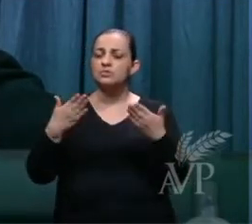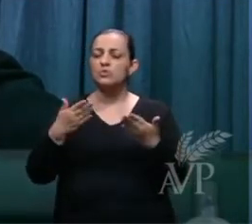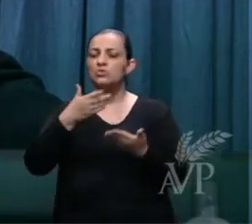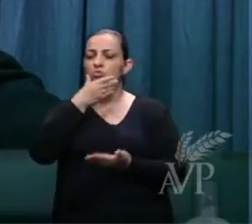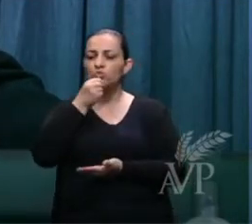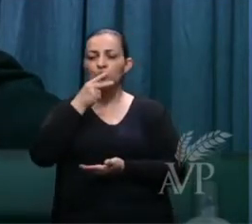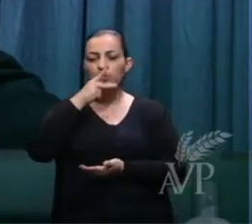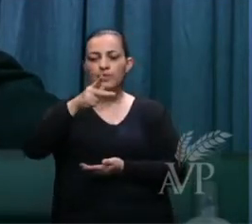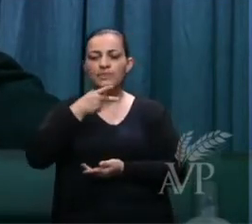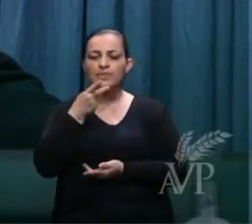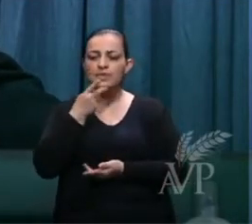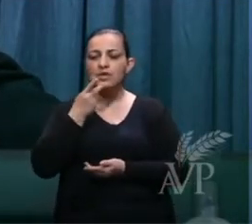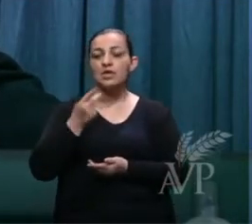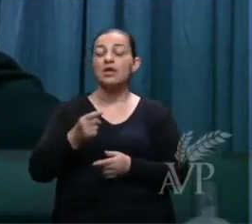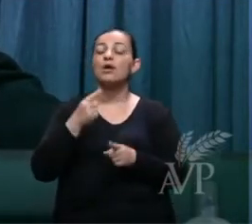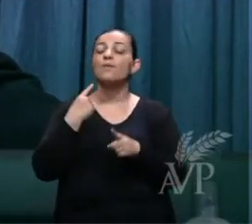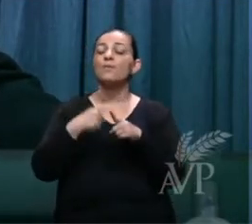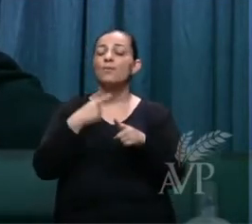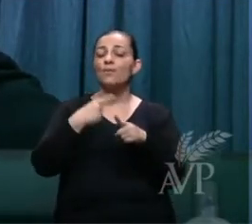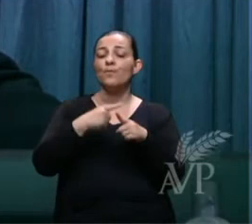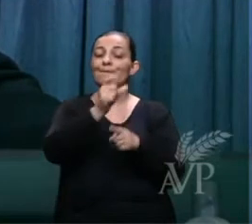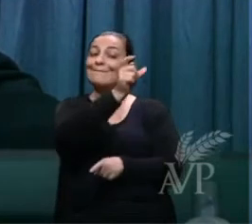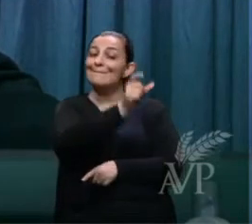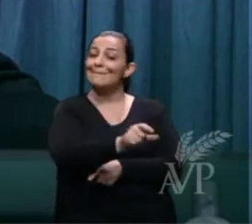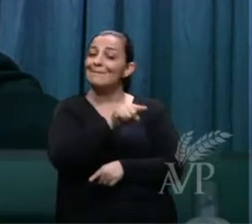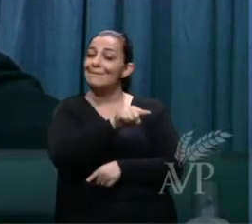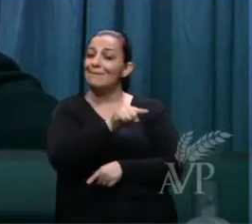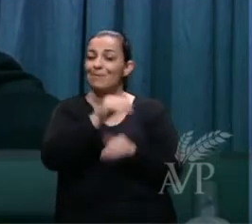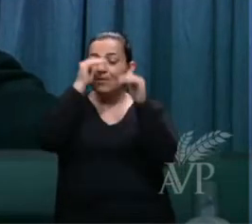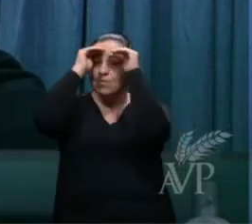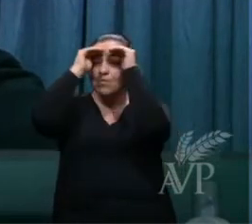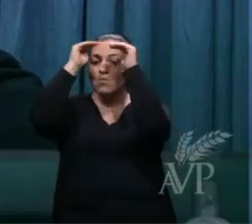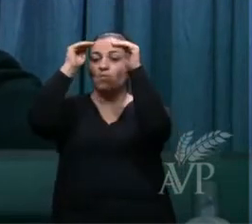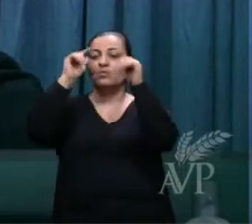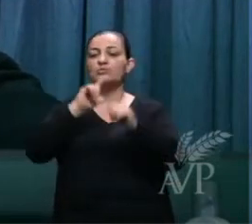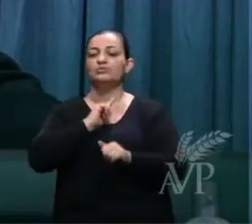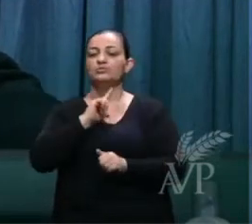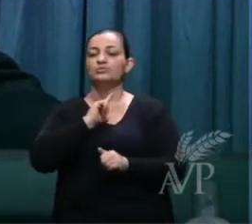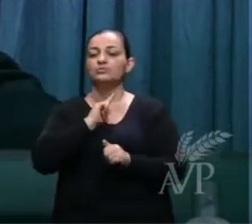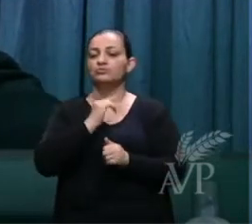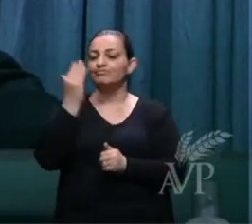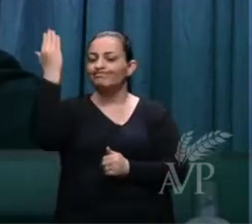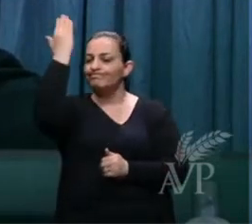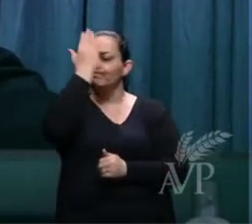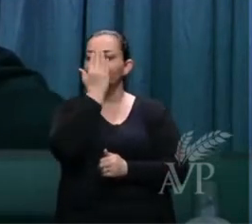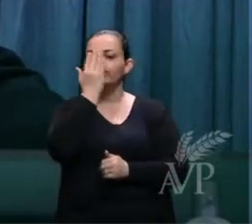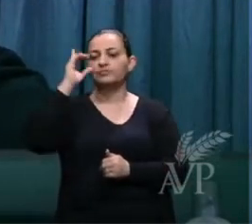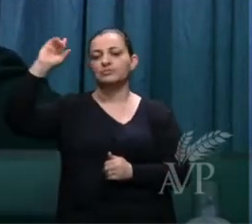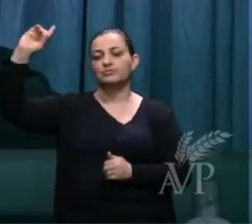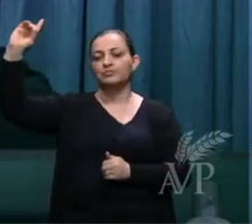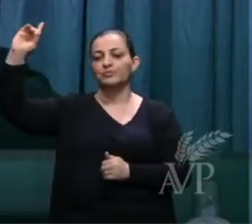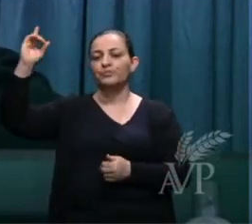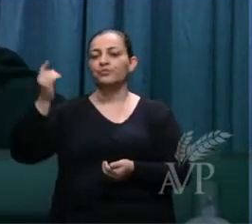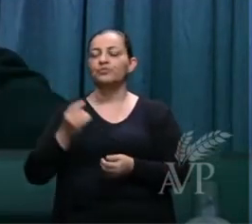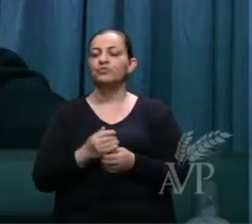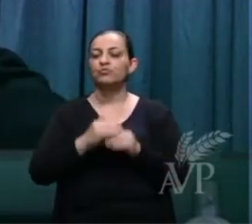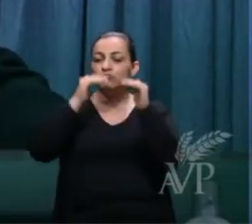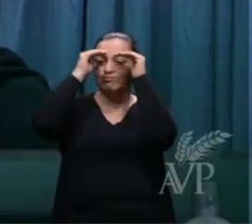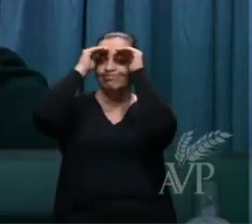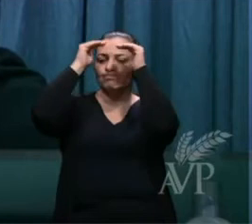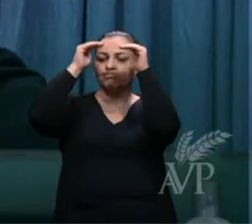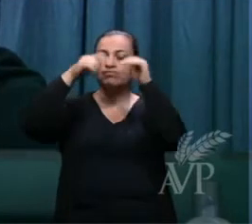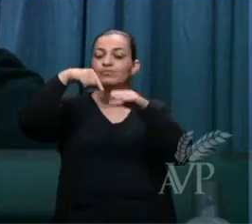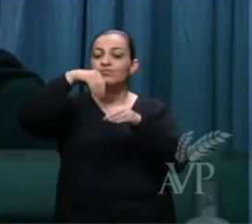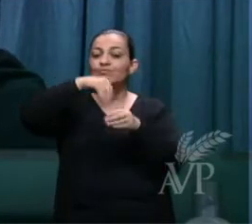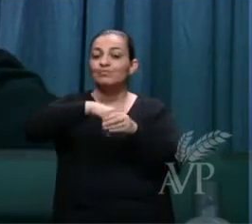profeta diz, devido à reverência dela diante de Deus. A reverência na